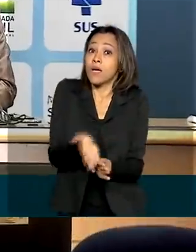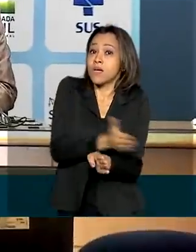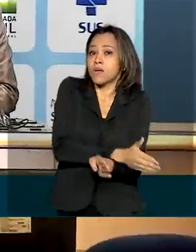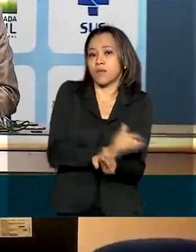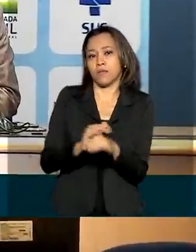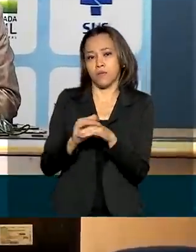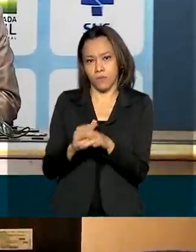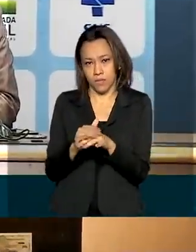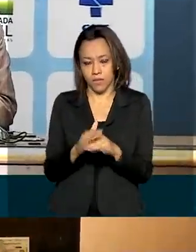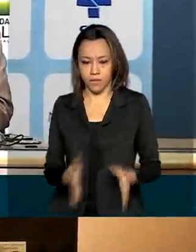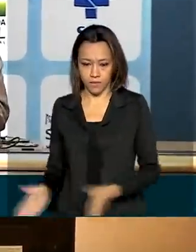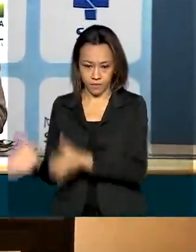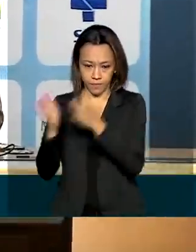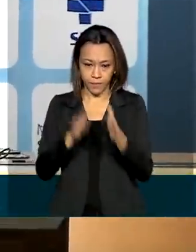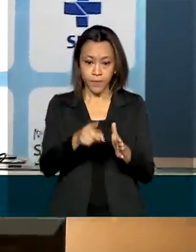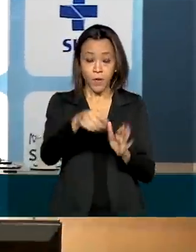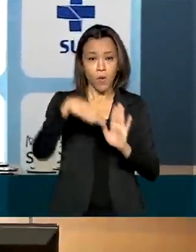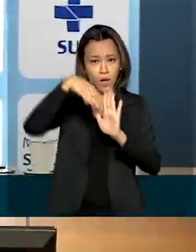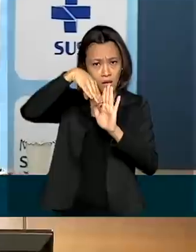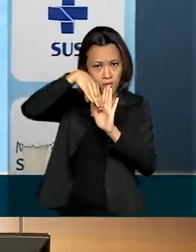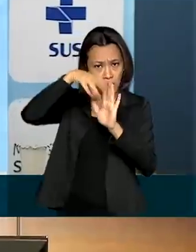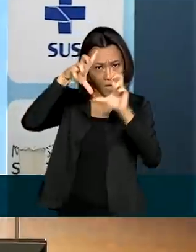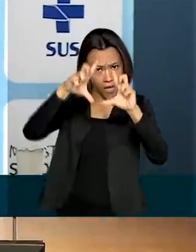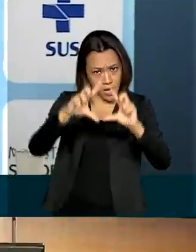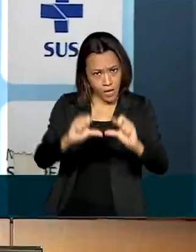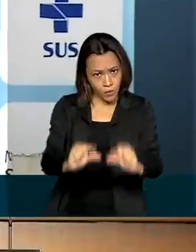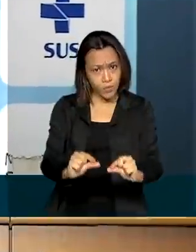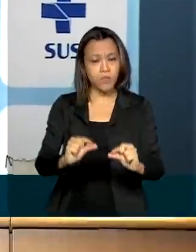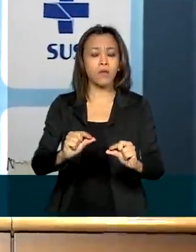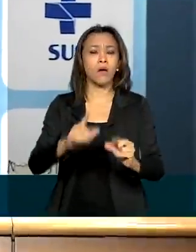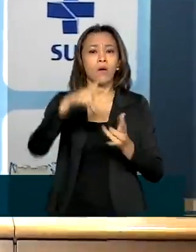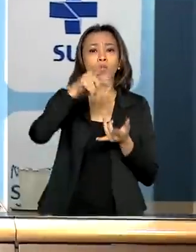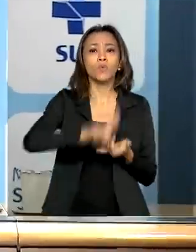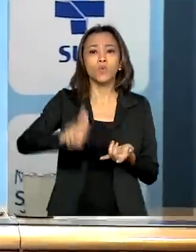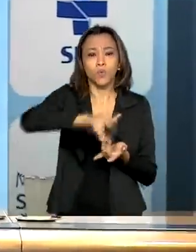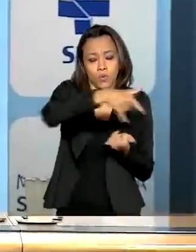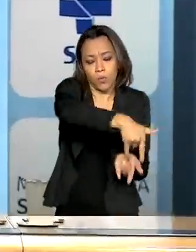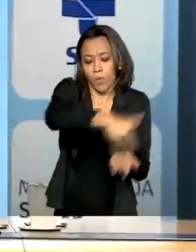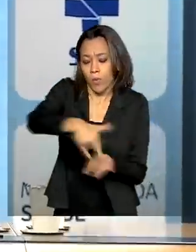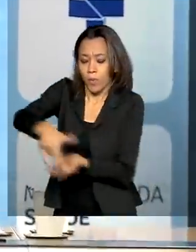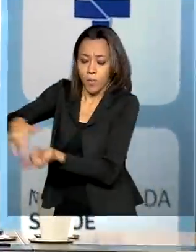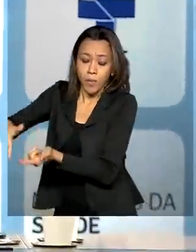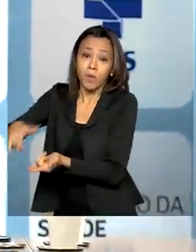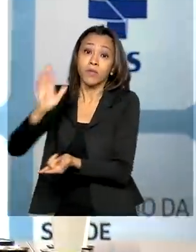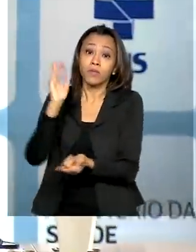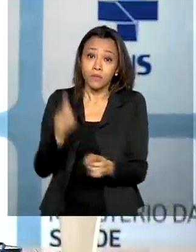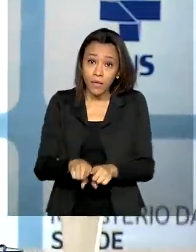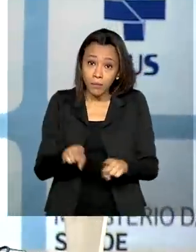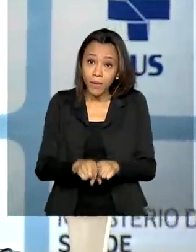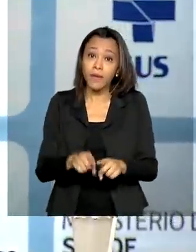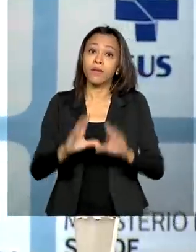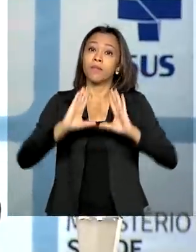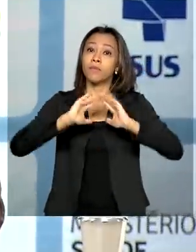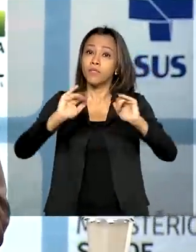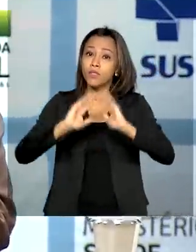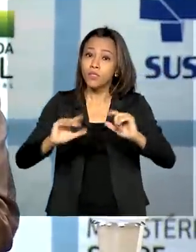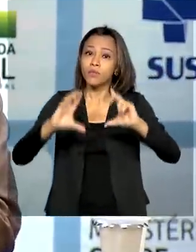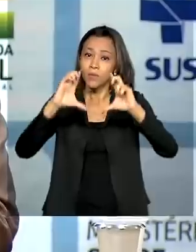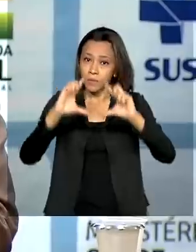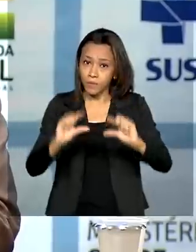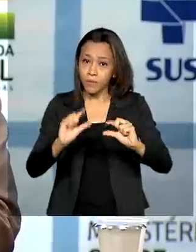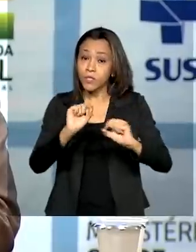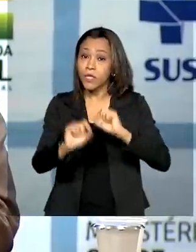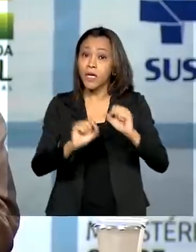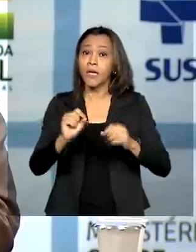queda da taxa de ocupação de leitos, está diminuindo a velocidade de solicitações e a quantidade de habilitação de leitos